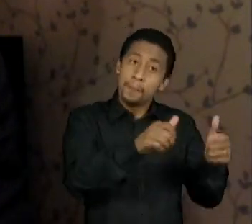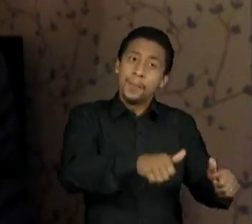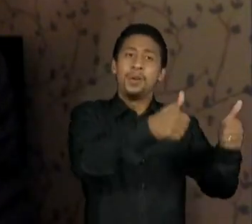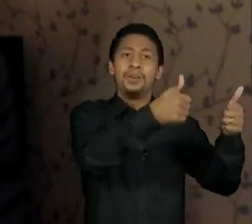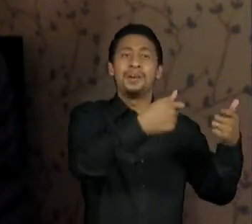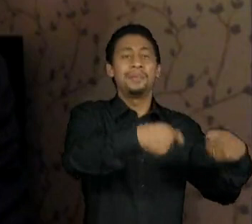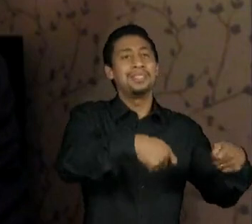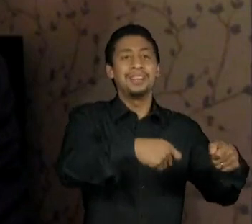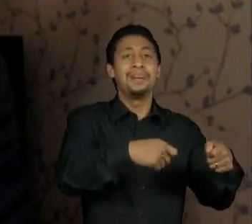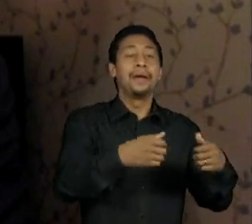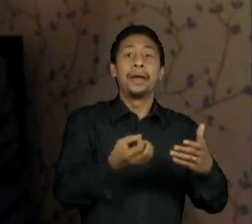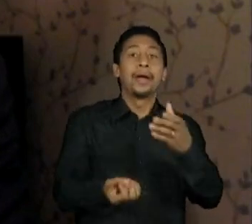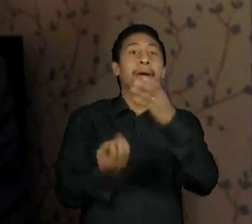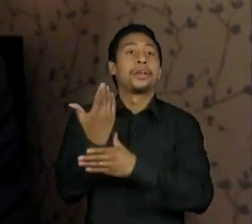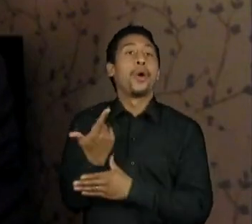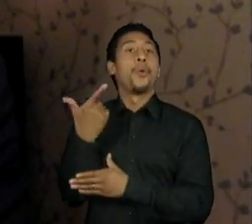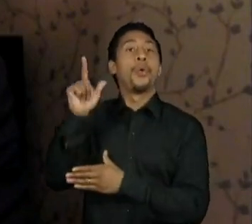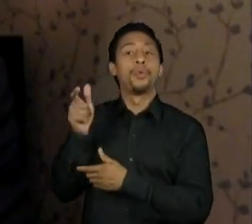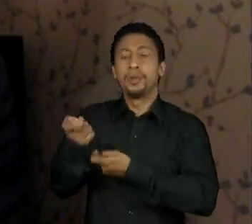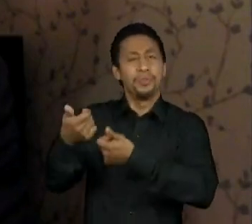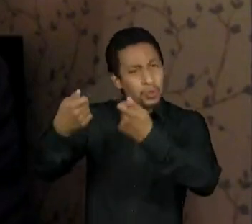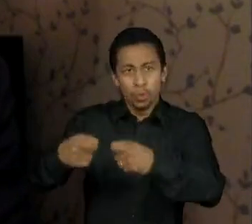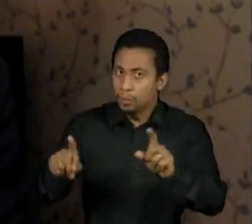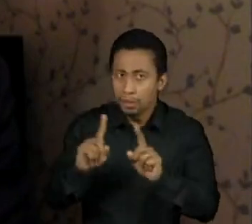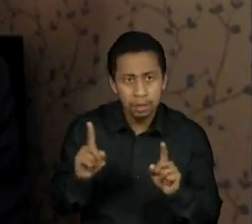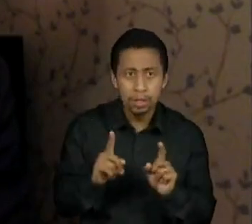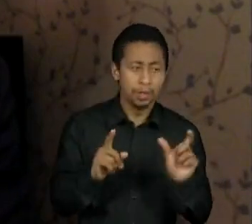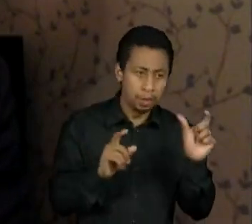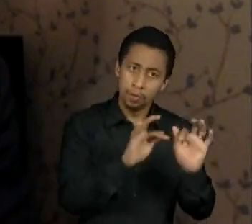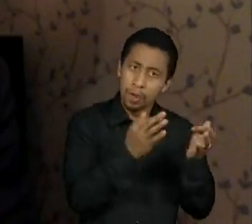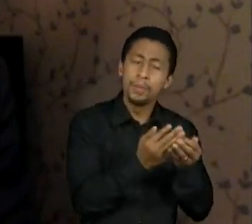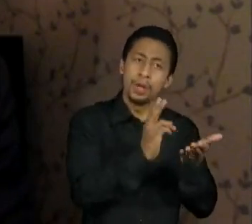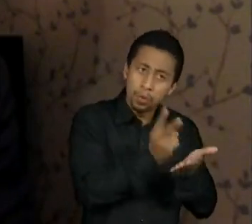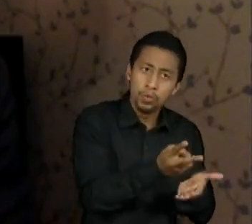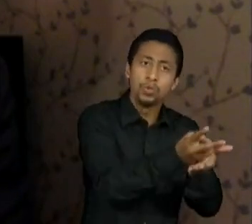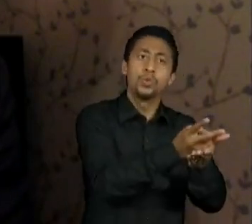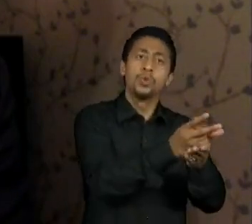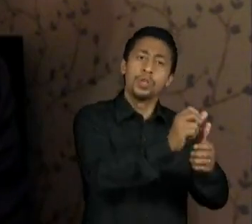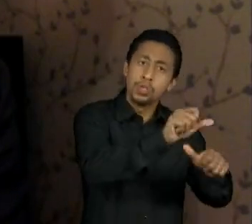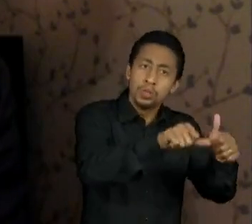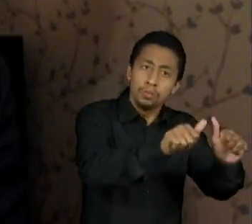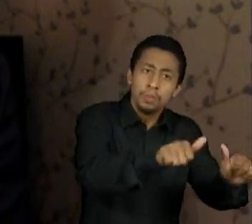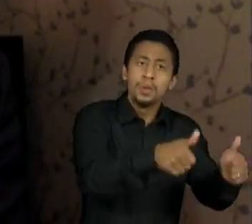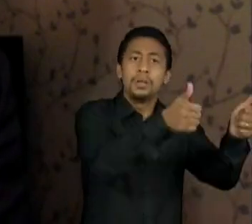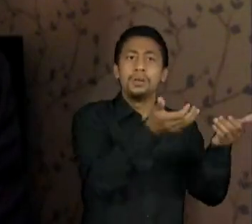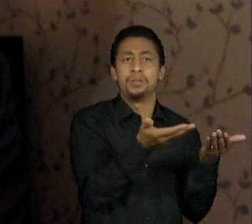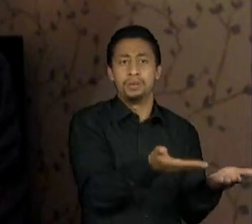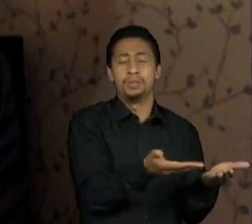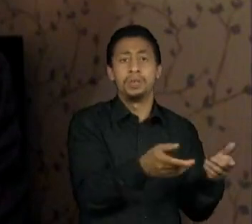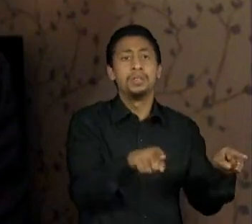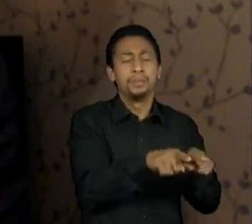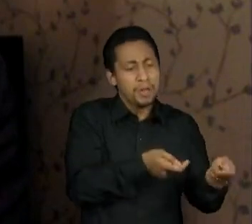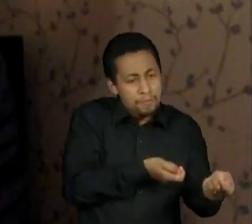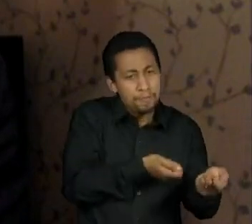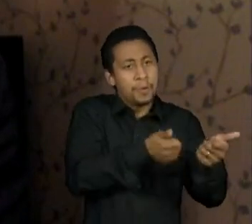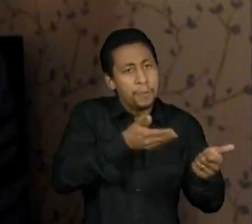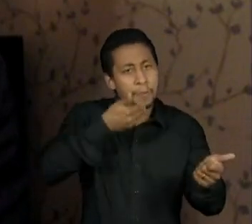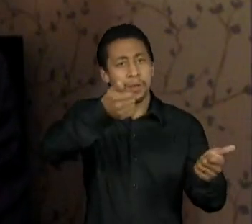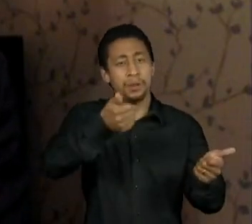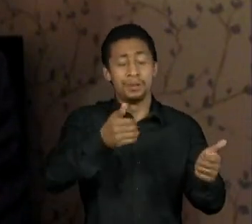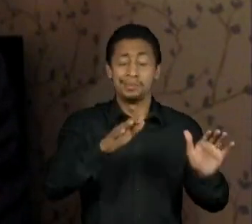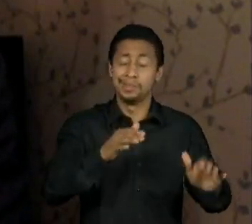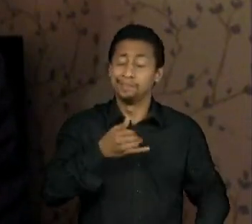provisório, garantir um programa permanente, estruturado, com critérios claros, fontes de recursos definidos. Mas,